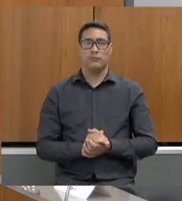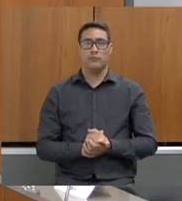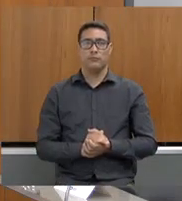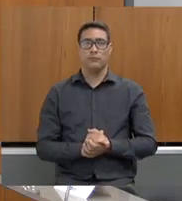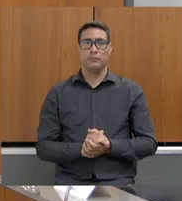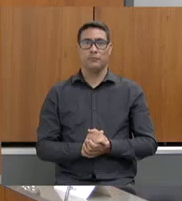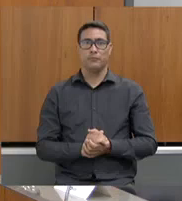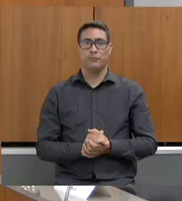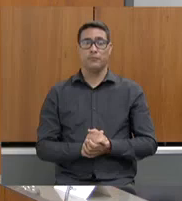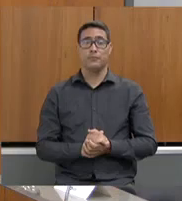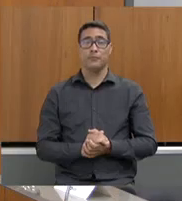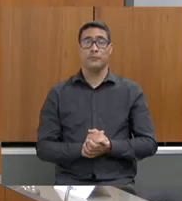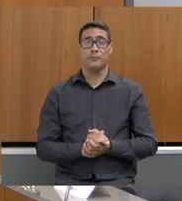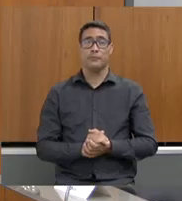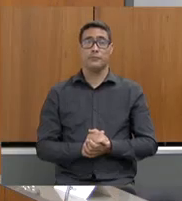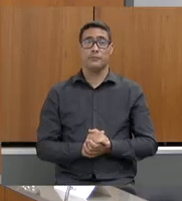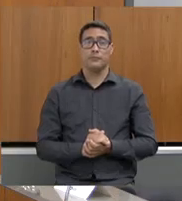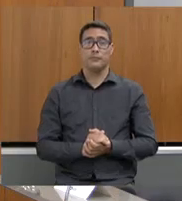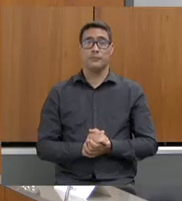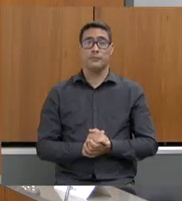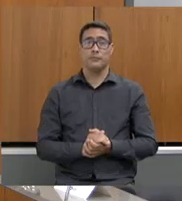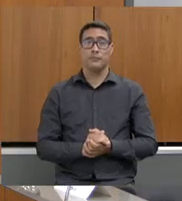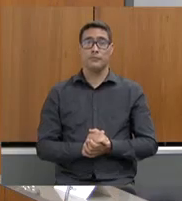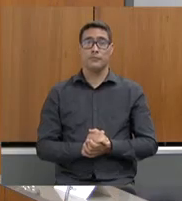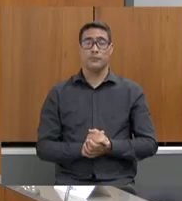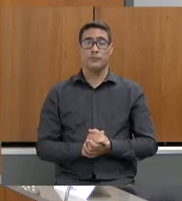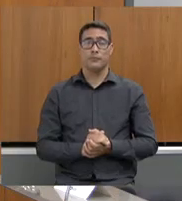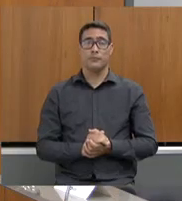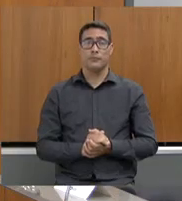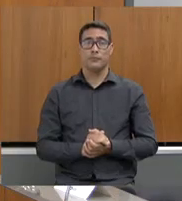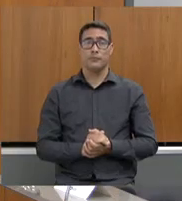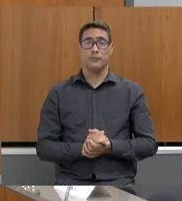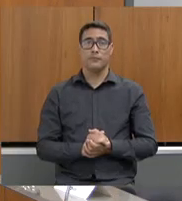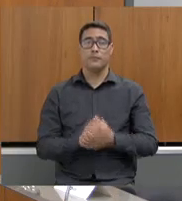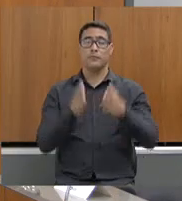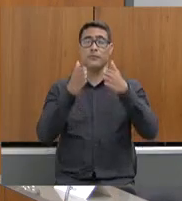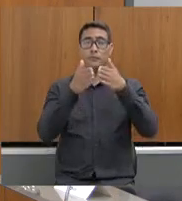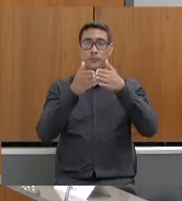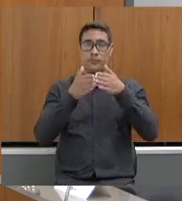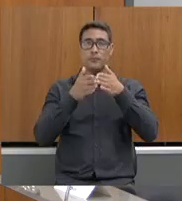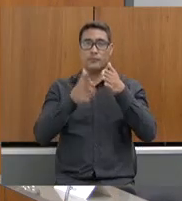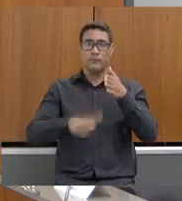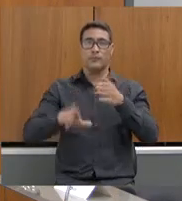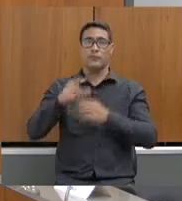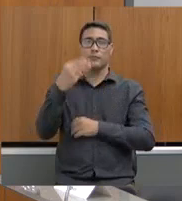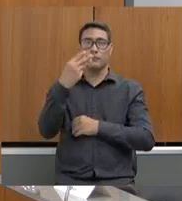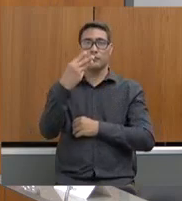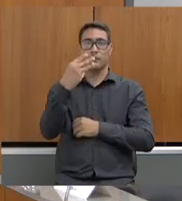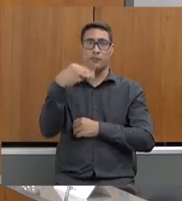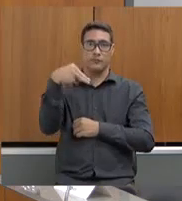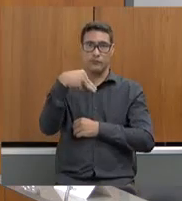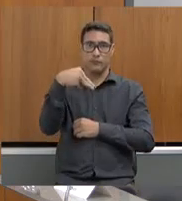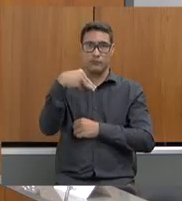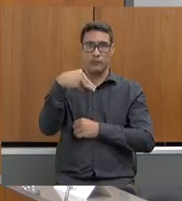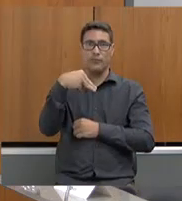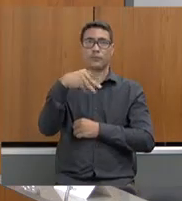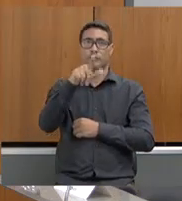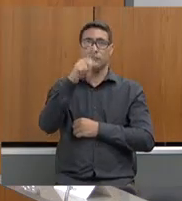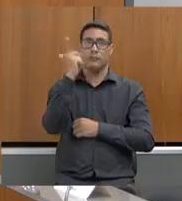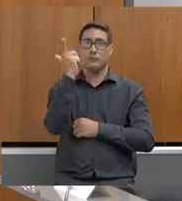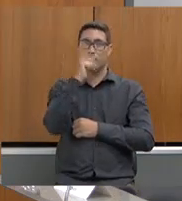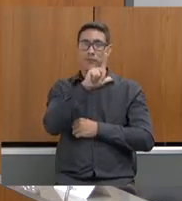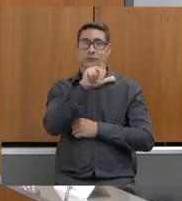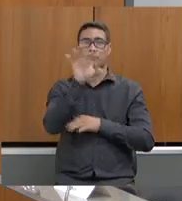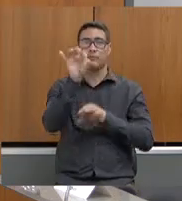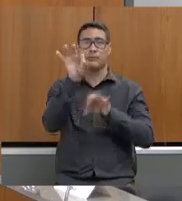Eu peço para, vou suspender mais por três minutos para que nós possamos aí